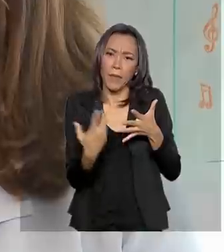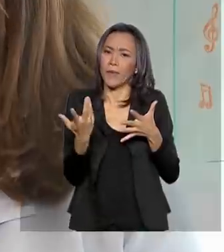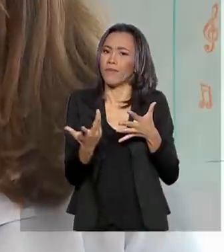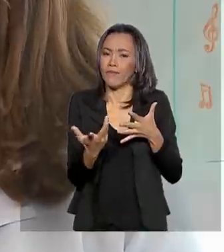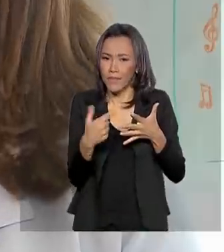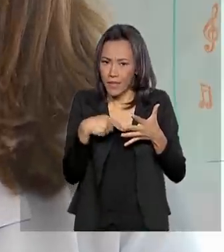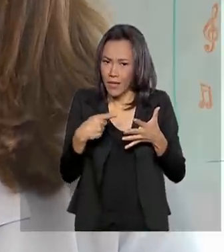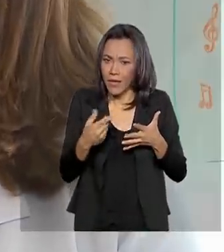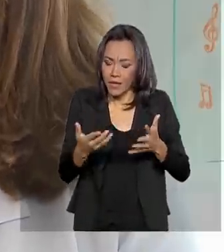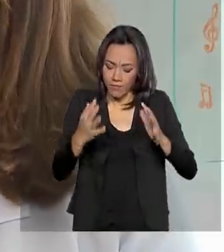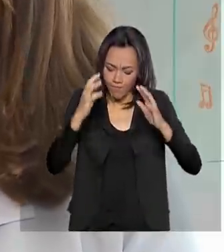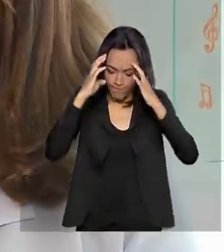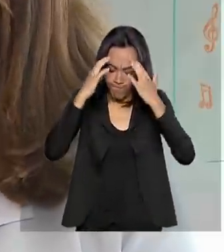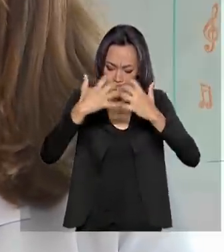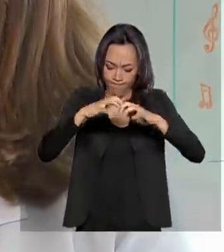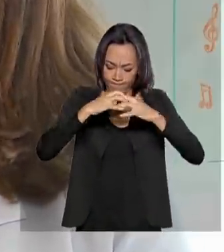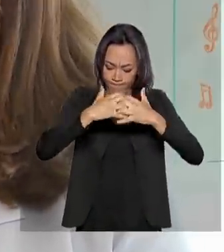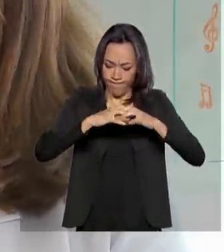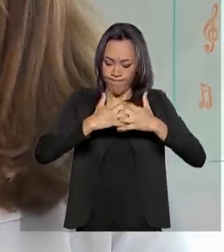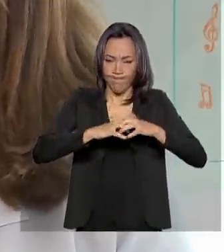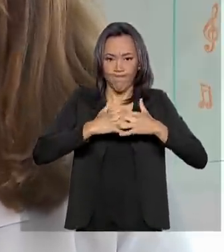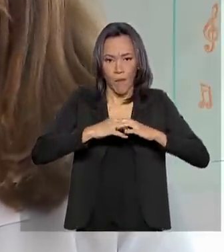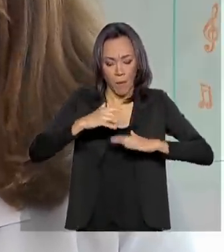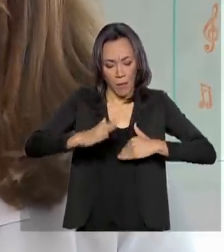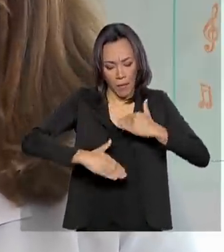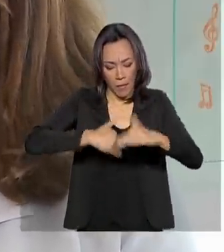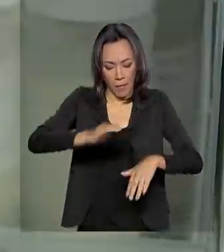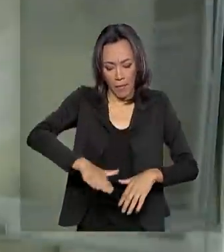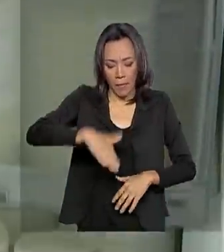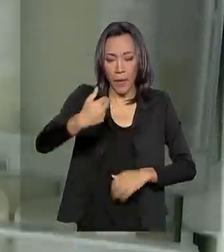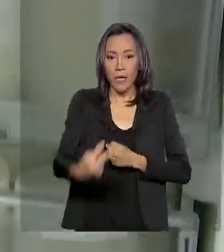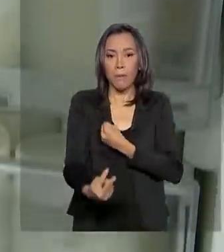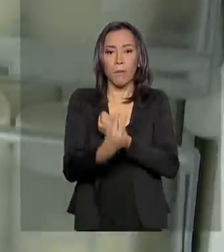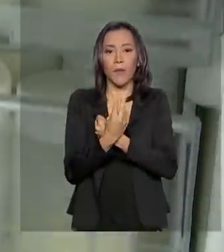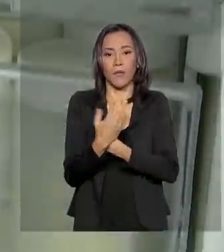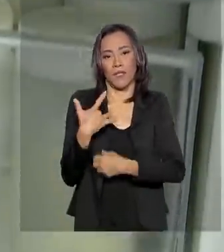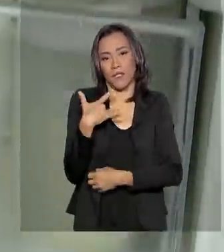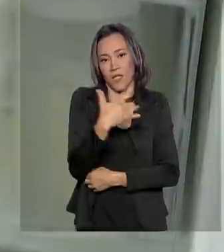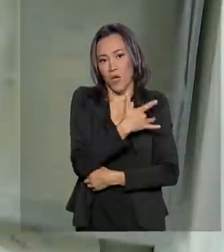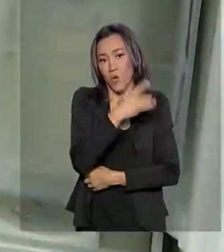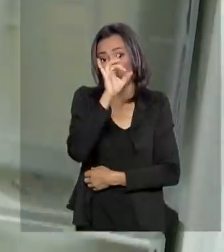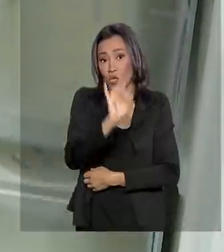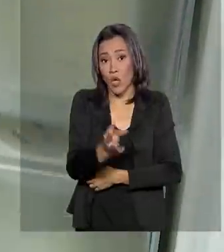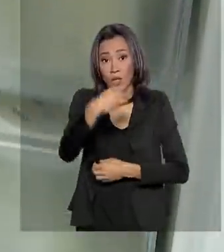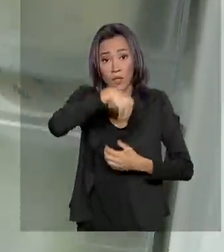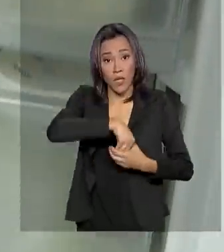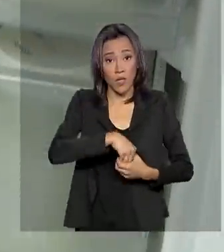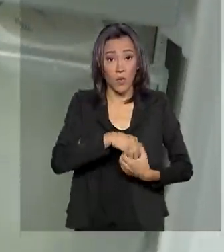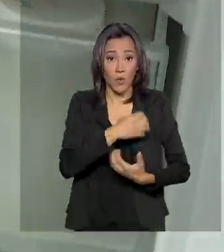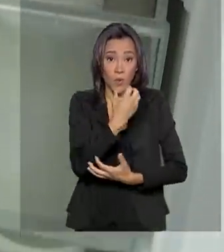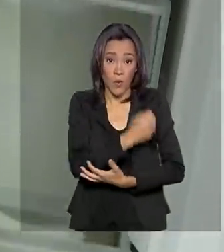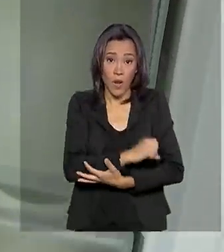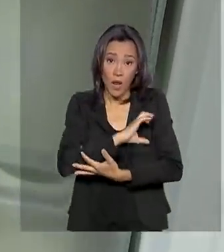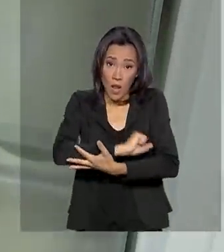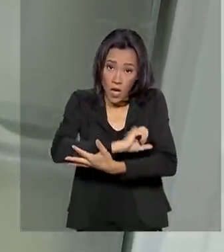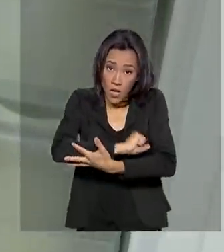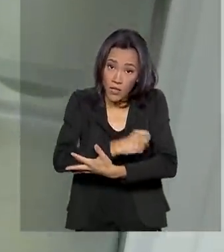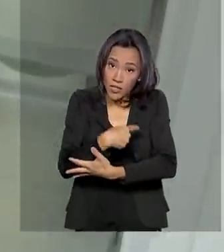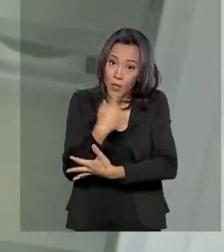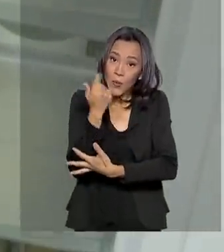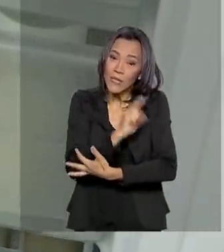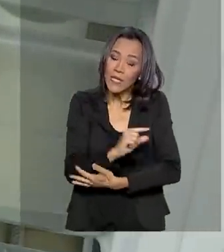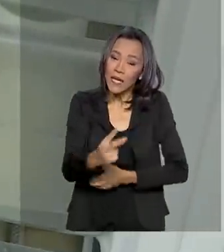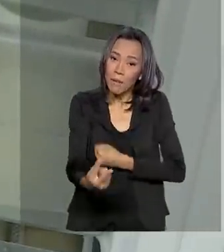ele cresça, se desenvolva bem, até a imunidade. Porque somente no leite humano ele consegue a imunidade que ele